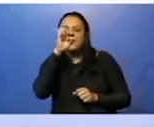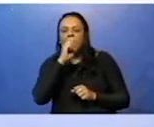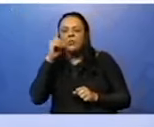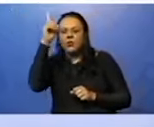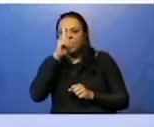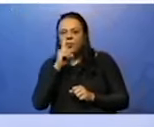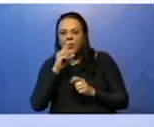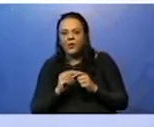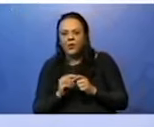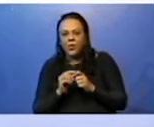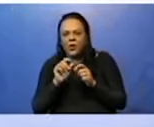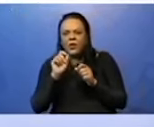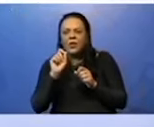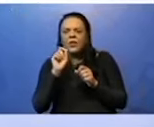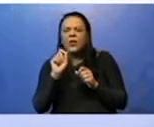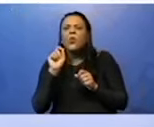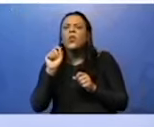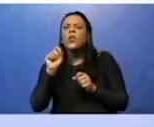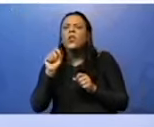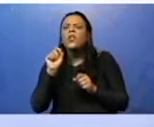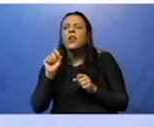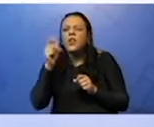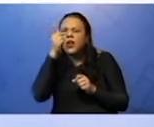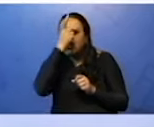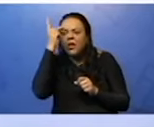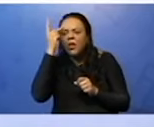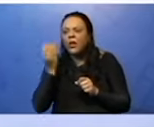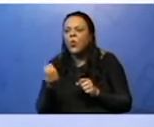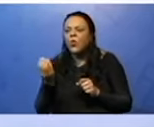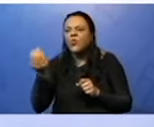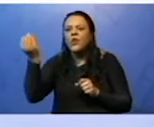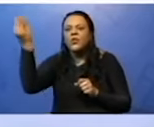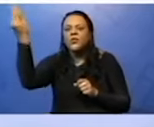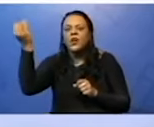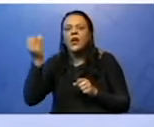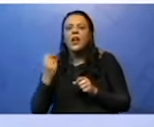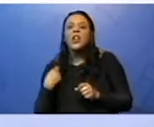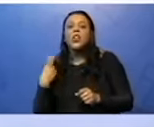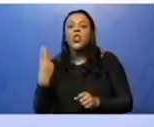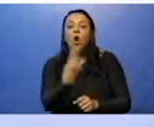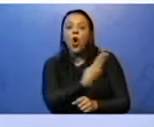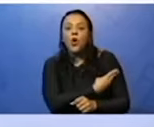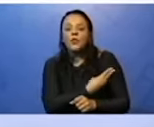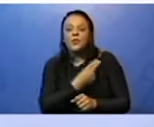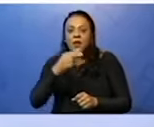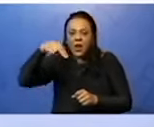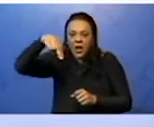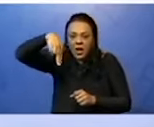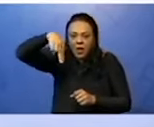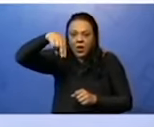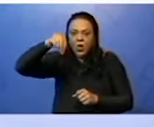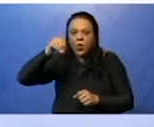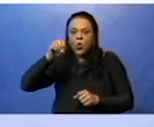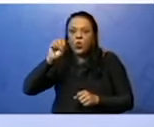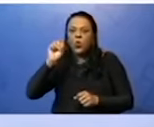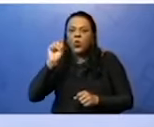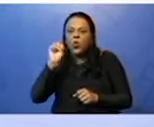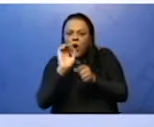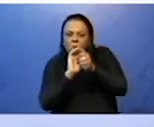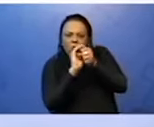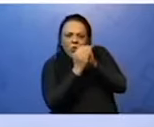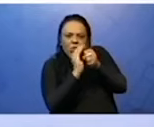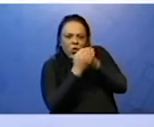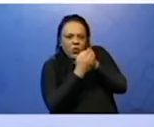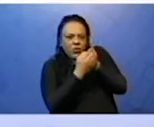mos que vai me contar que é o nós. Por isso que é desinencial. Então, olha, está como se estivesse escondidinho na frase, mas ele não